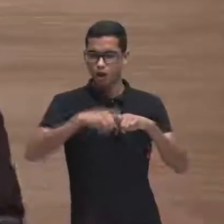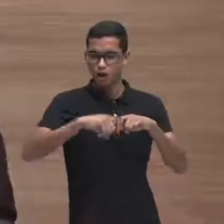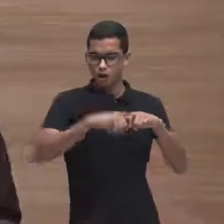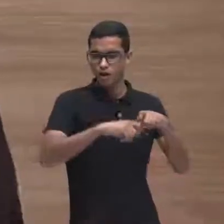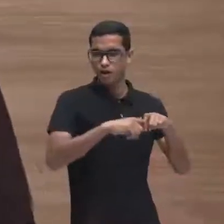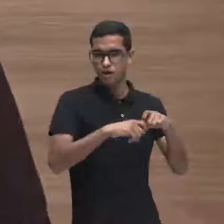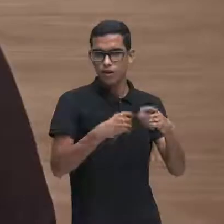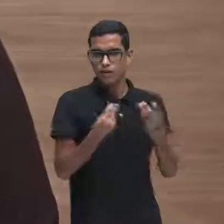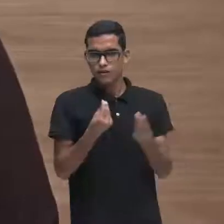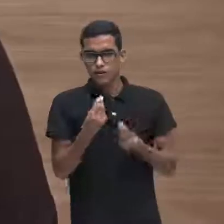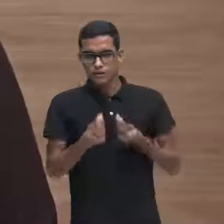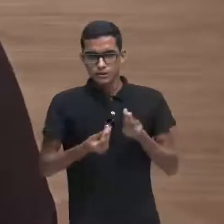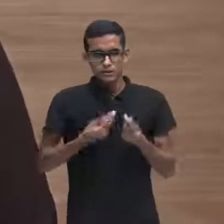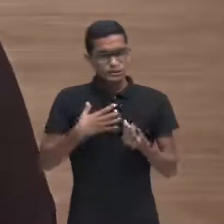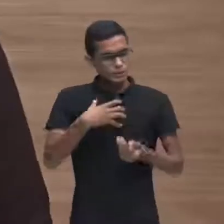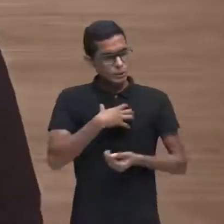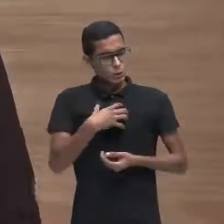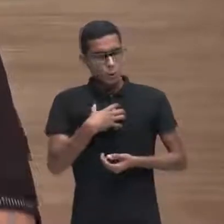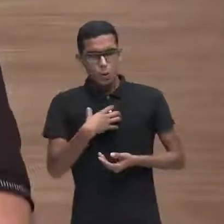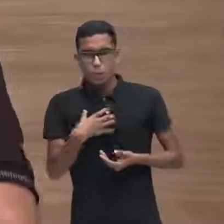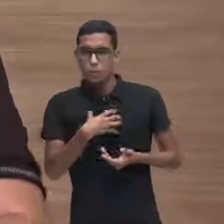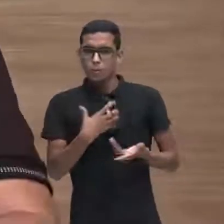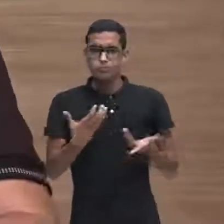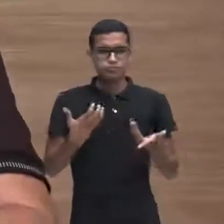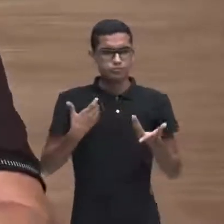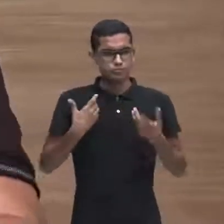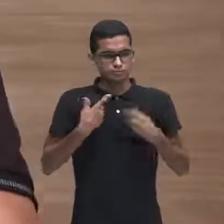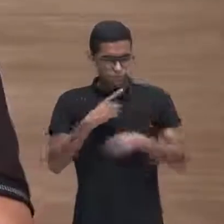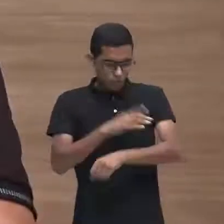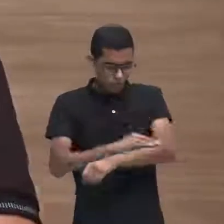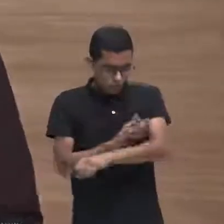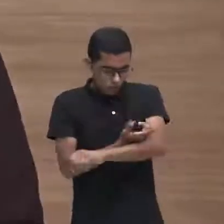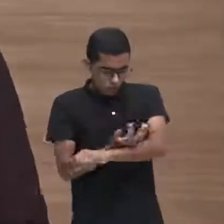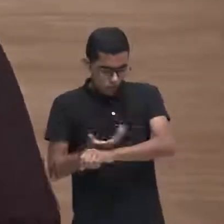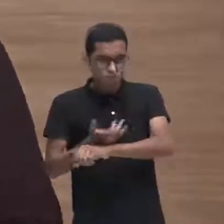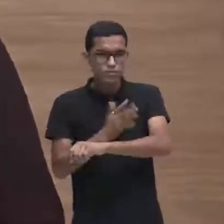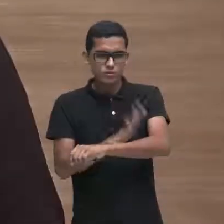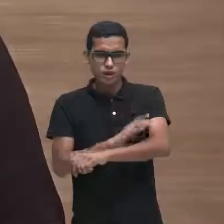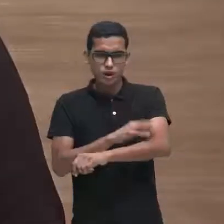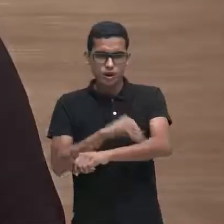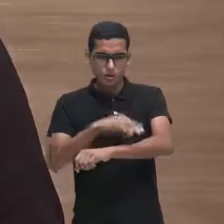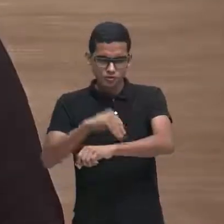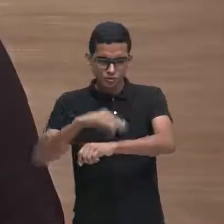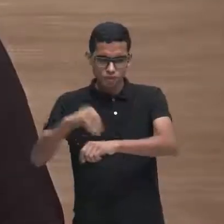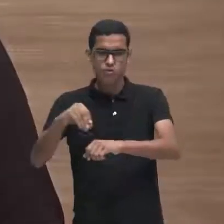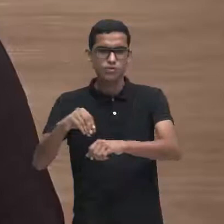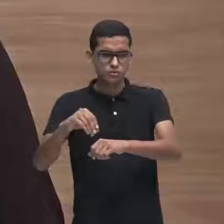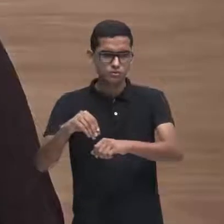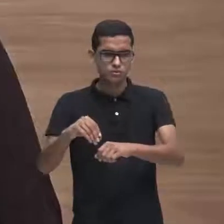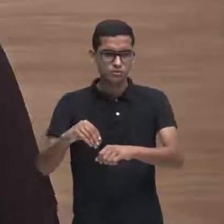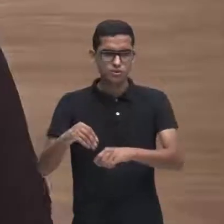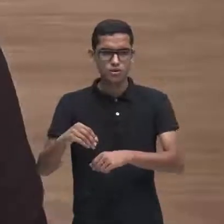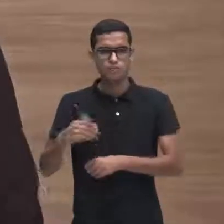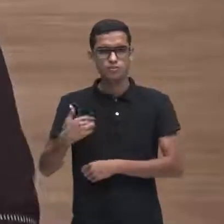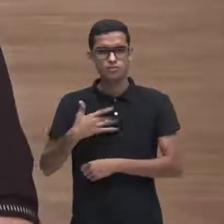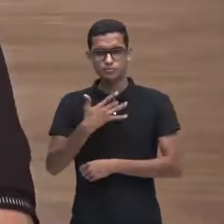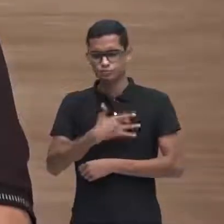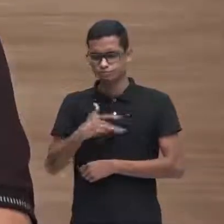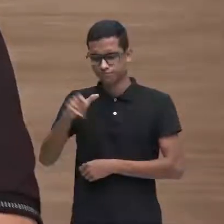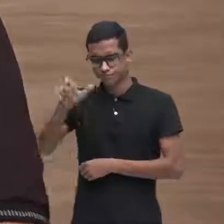surgem são o pobre do Paulo coitadinho até hoje ele lembra né?